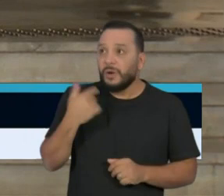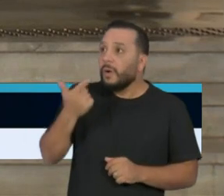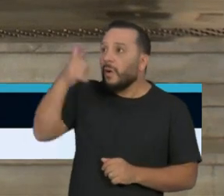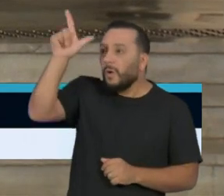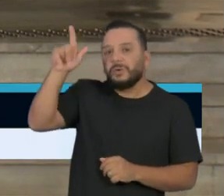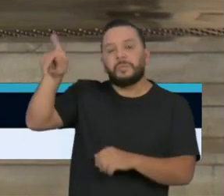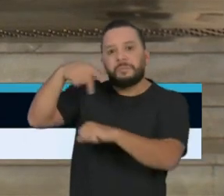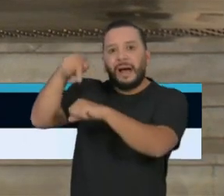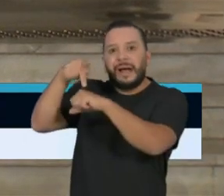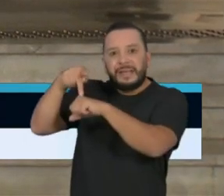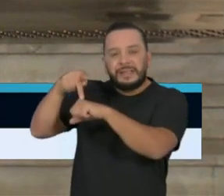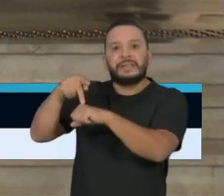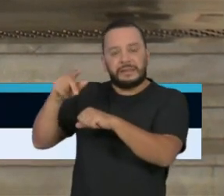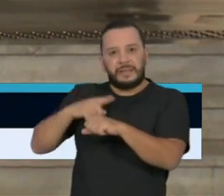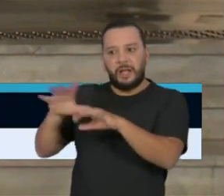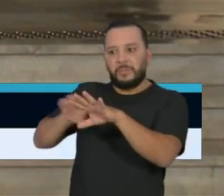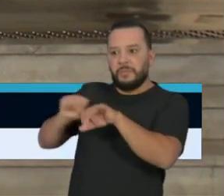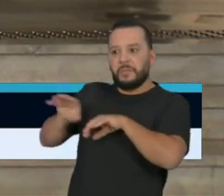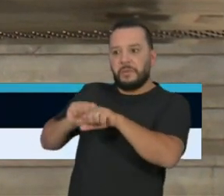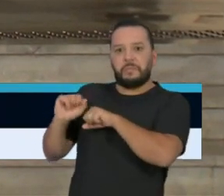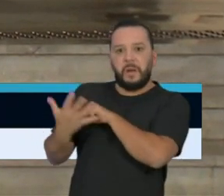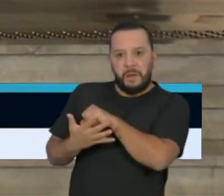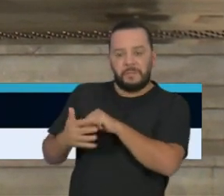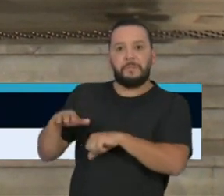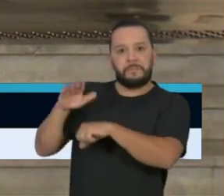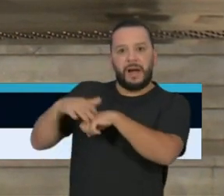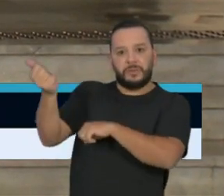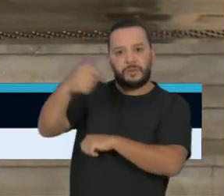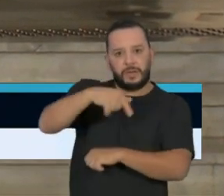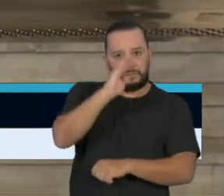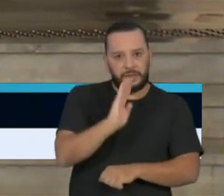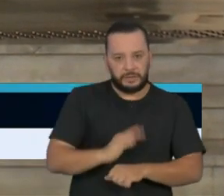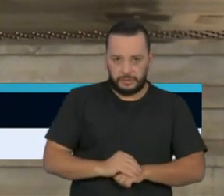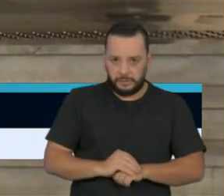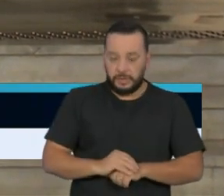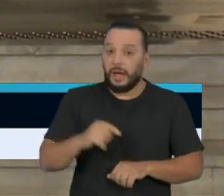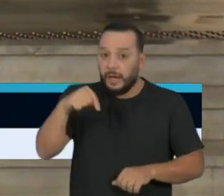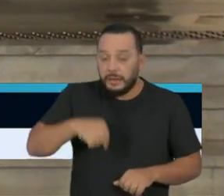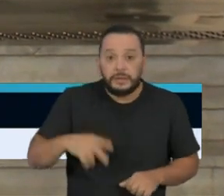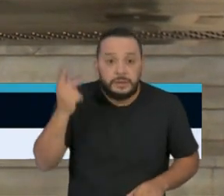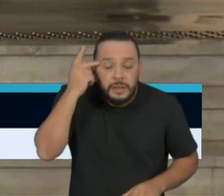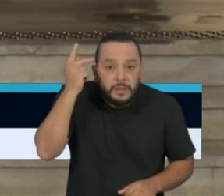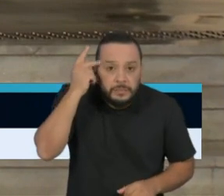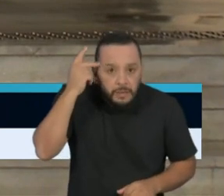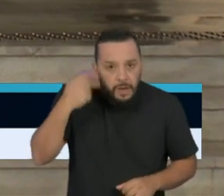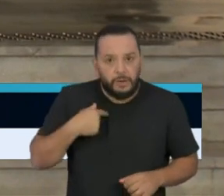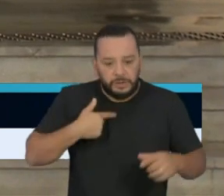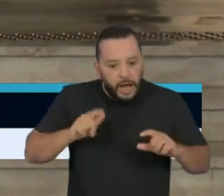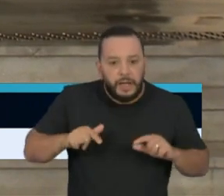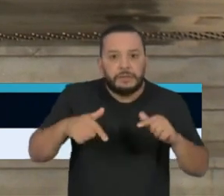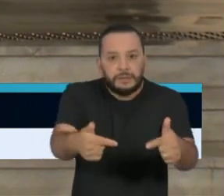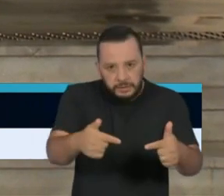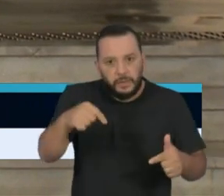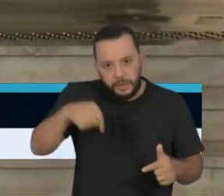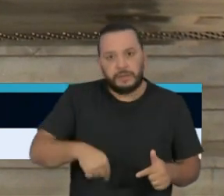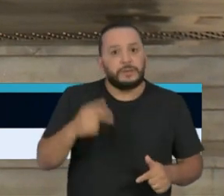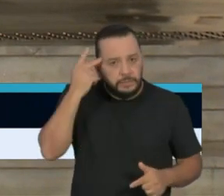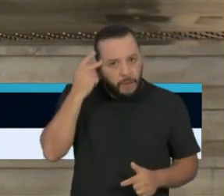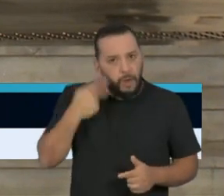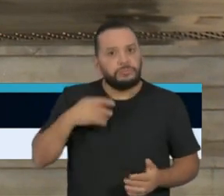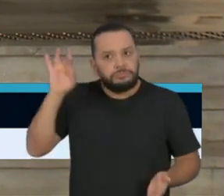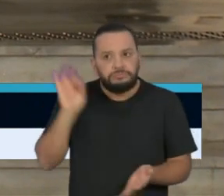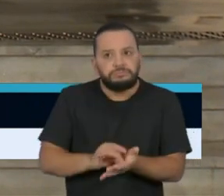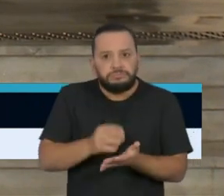consenso desse grupo composto por 15 pessoas, que as medidas do Estado de São Paulo, neste momento, são efetivas.